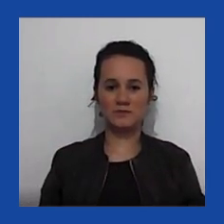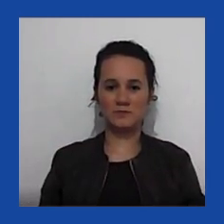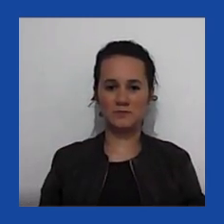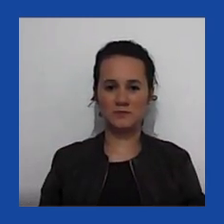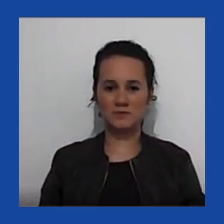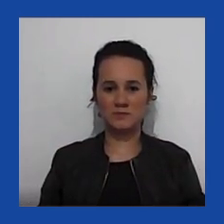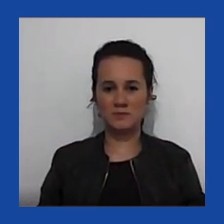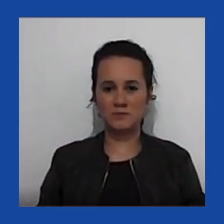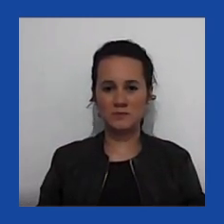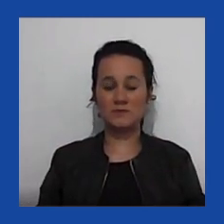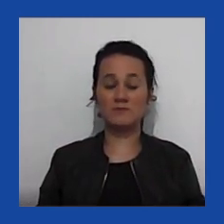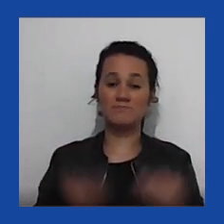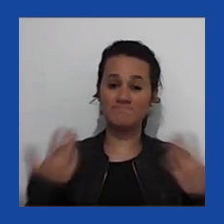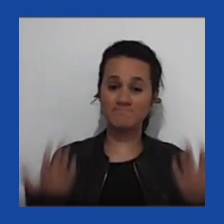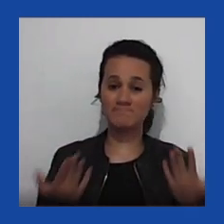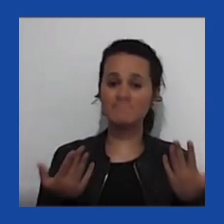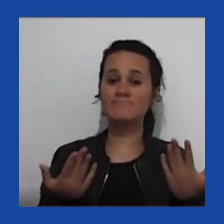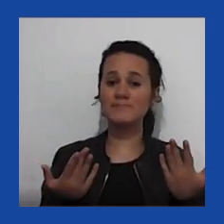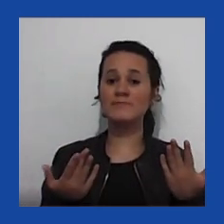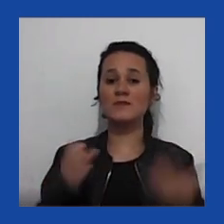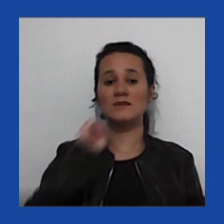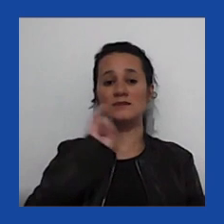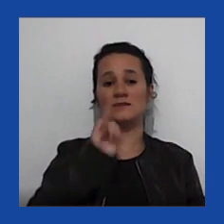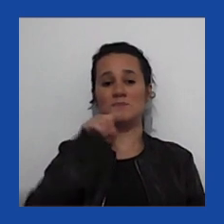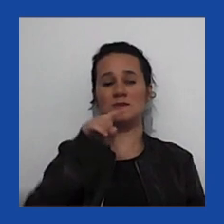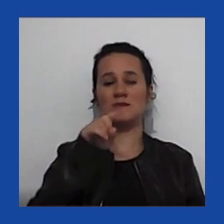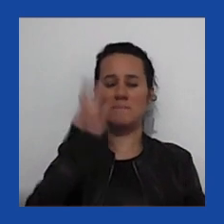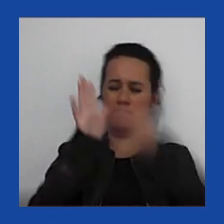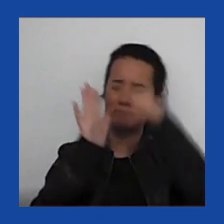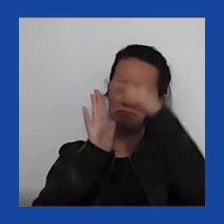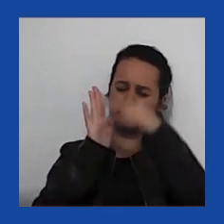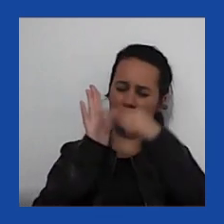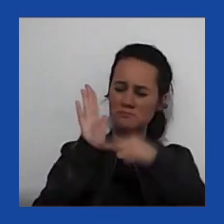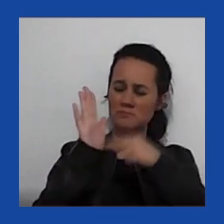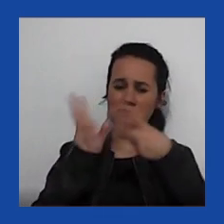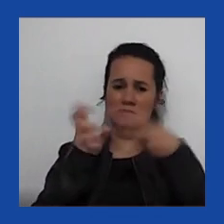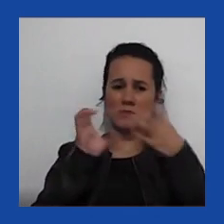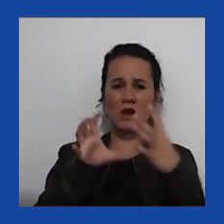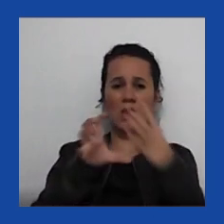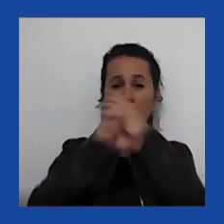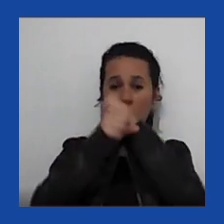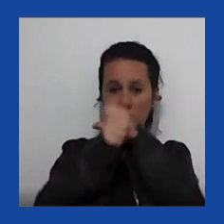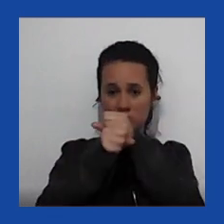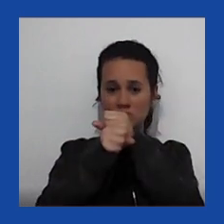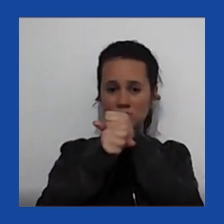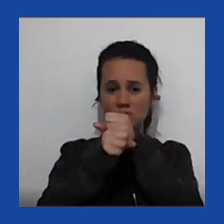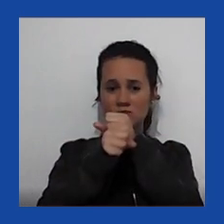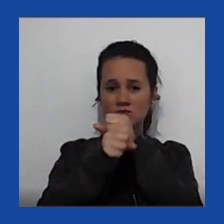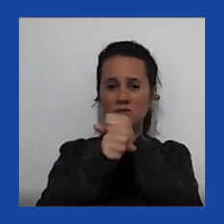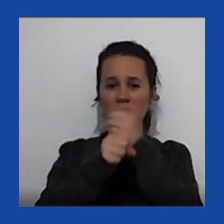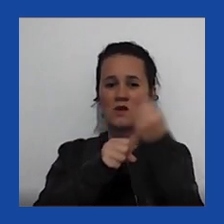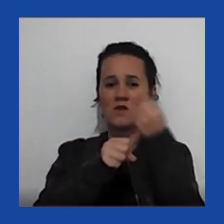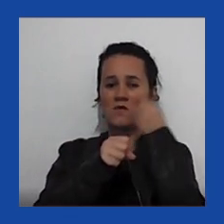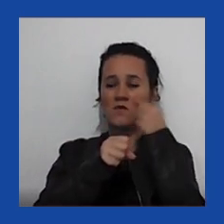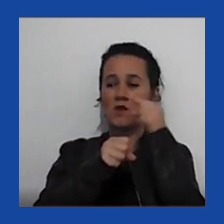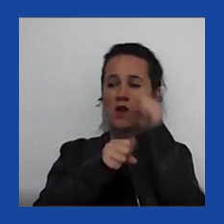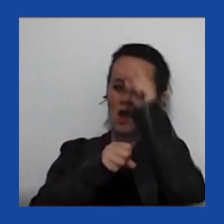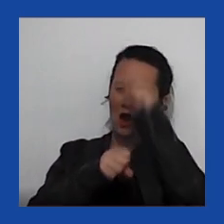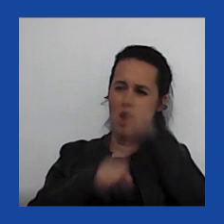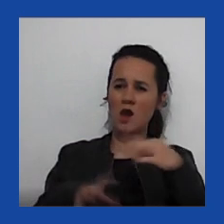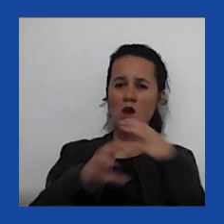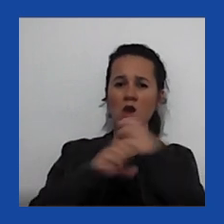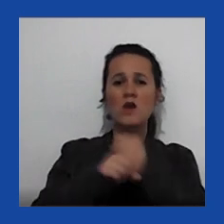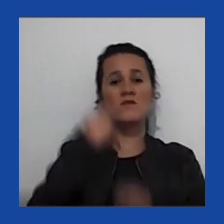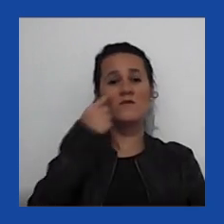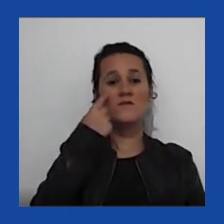Se você faz um contagem, alguns dessas entidades, o contagem simples, às vezes, não